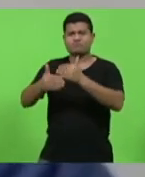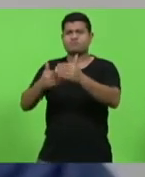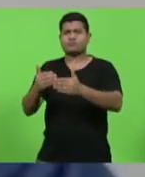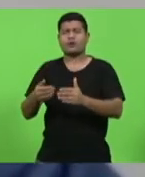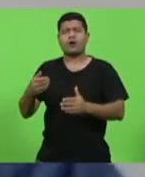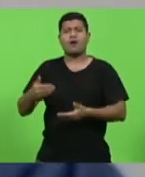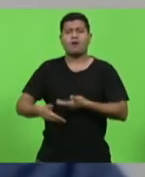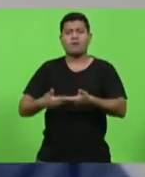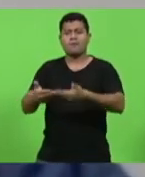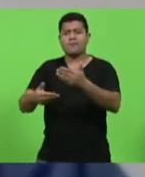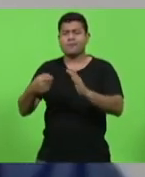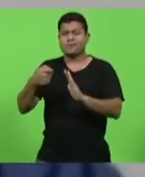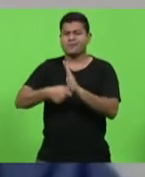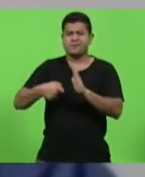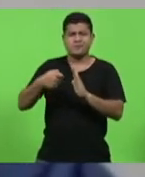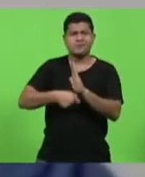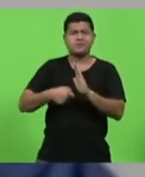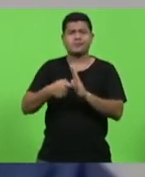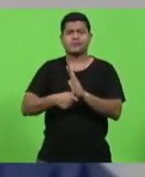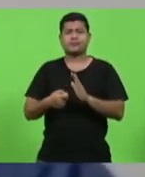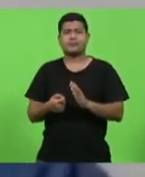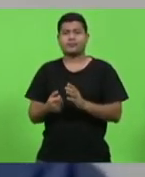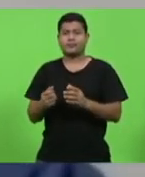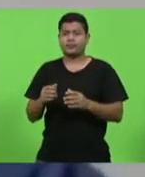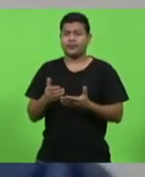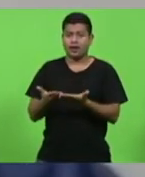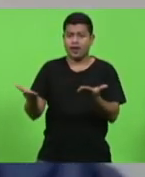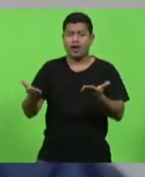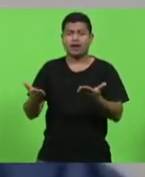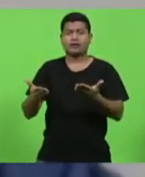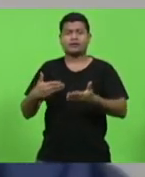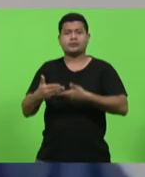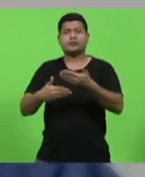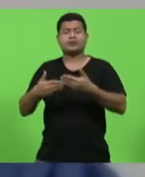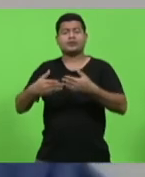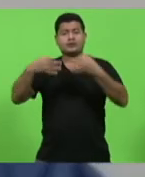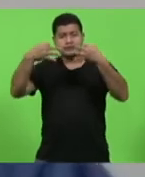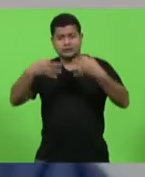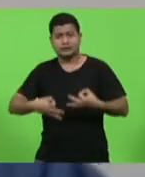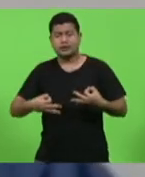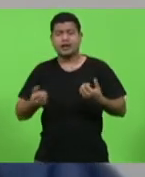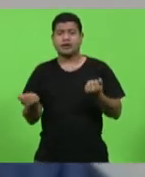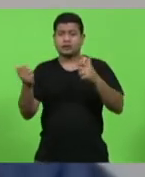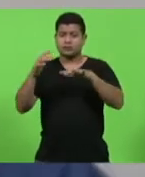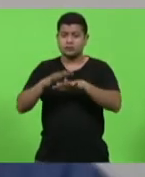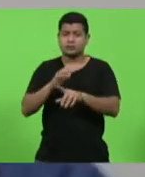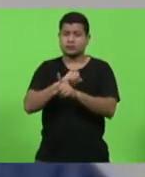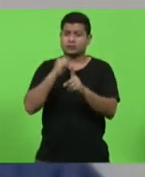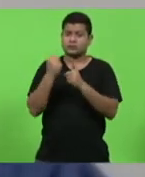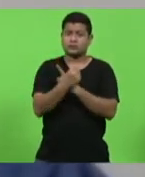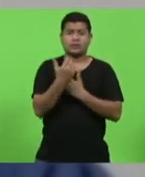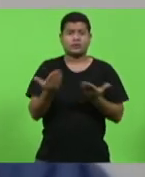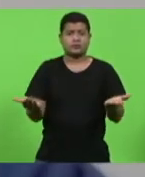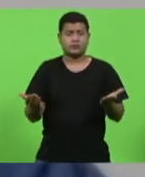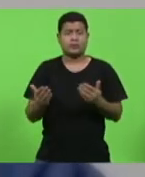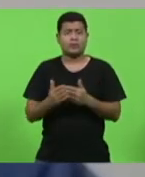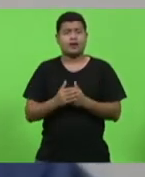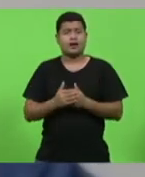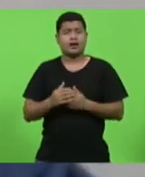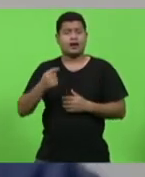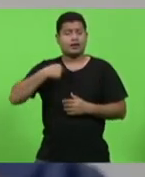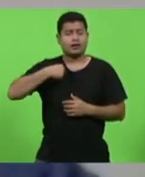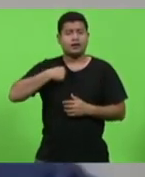construção de um processo de justiça, de inclusão social. Então, deixo aqui o meu